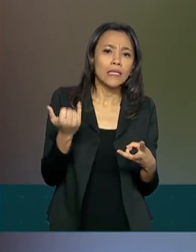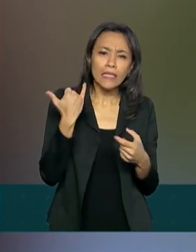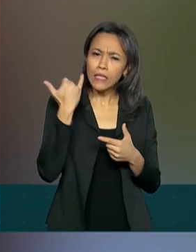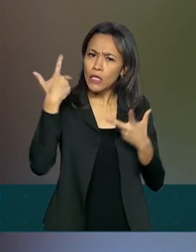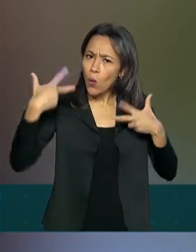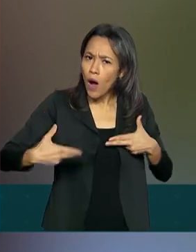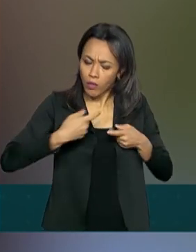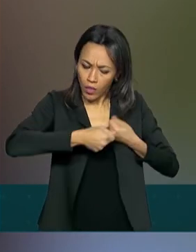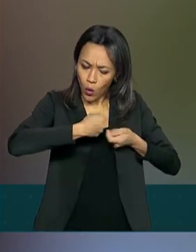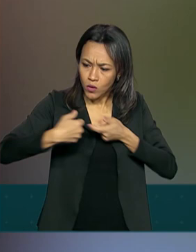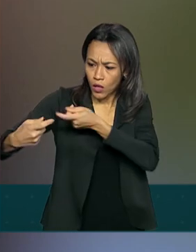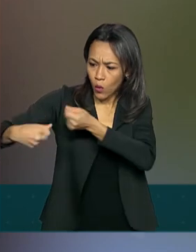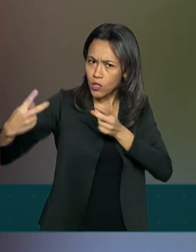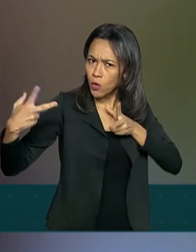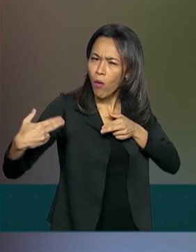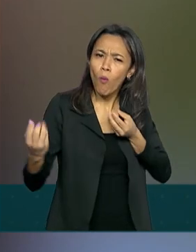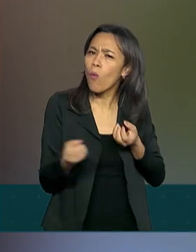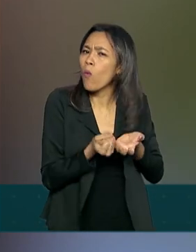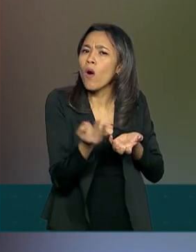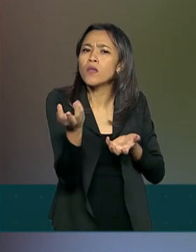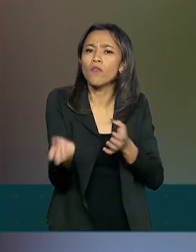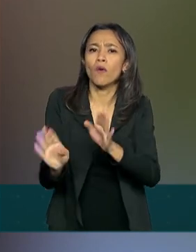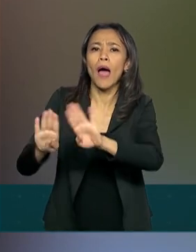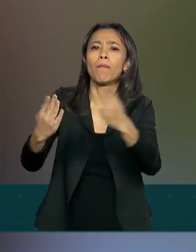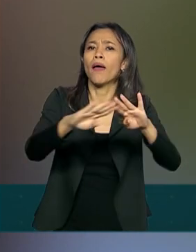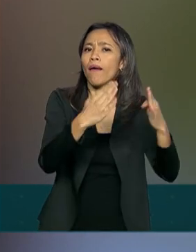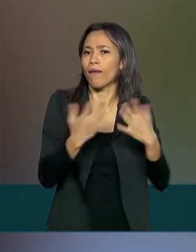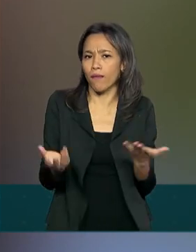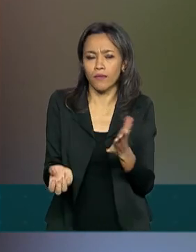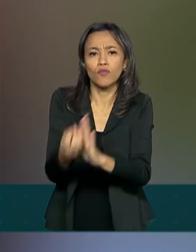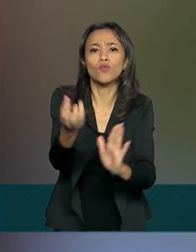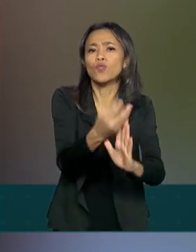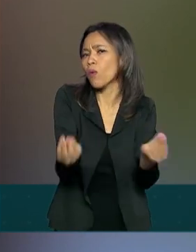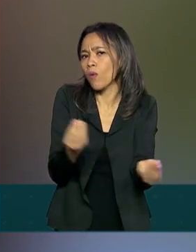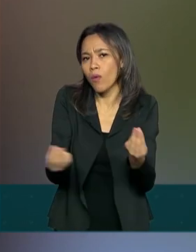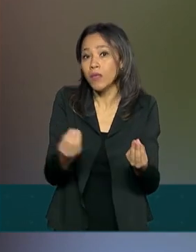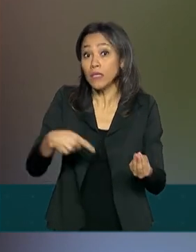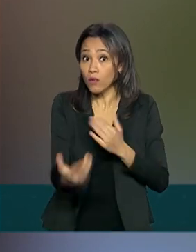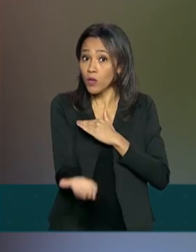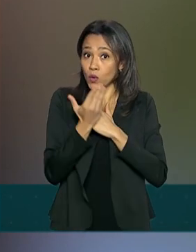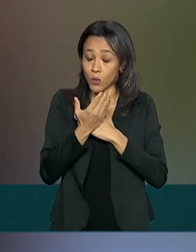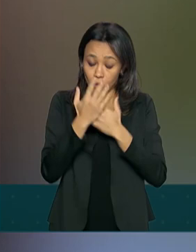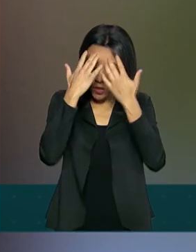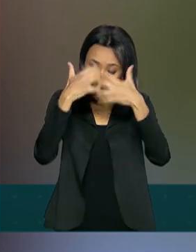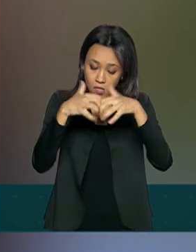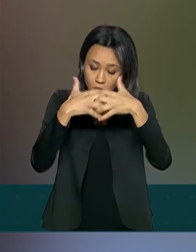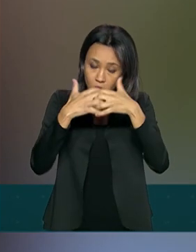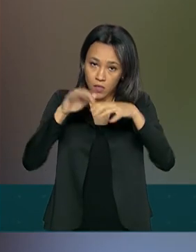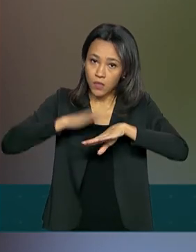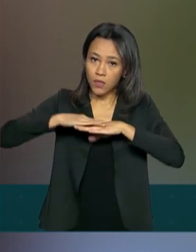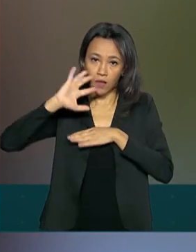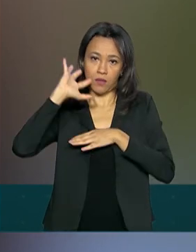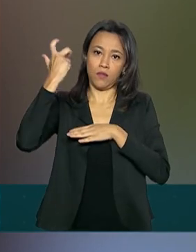últimos meses. Uma decisão importante que pode ajudar você na sua tomada de decisão. Além disso, ela